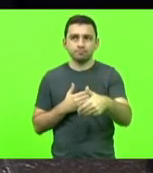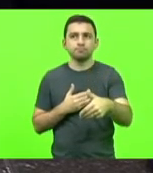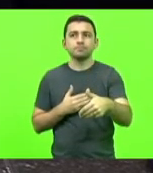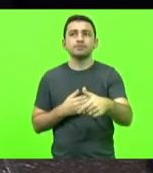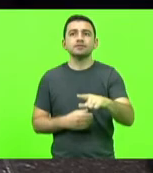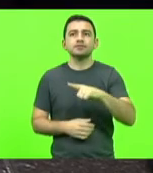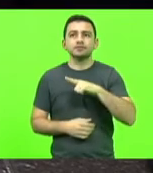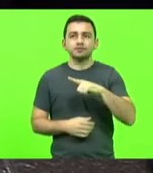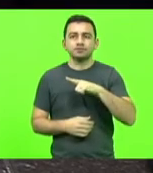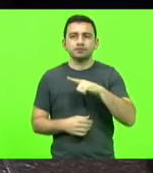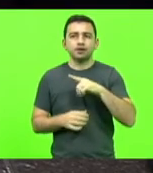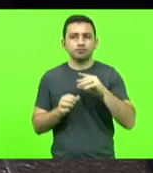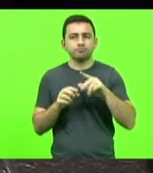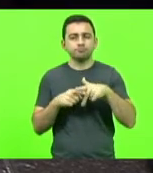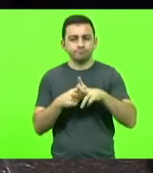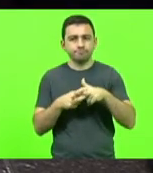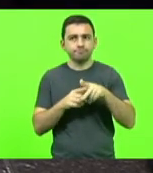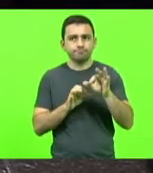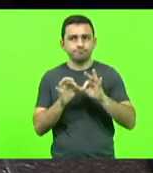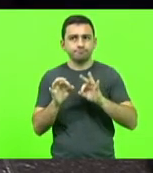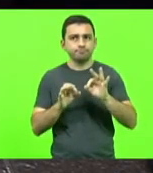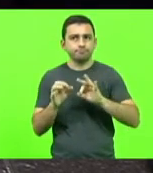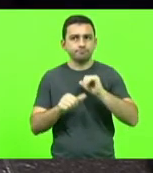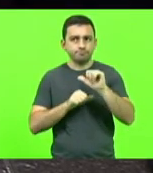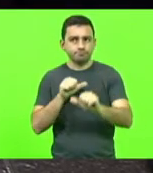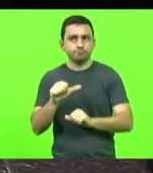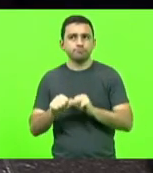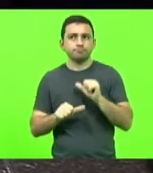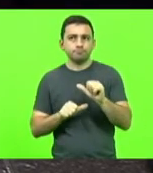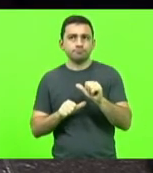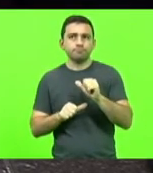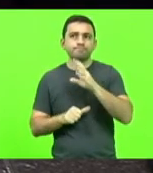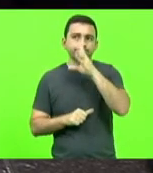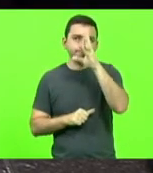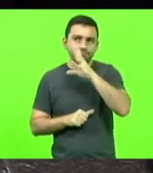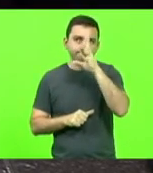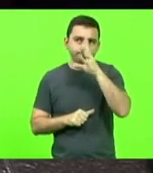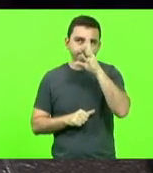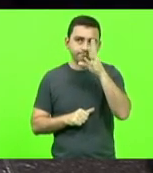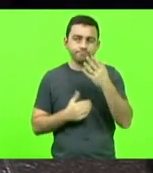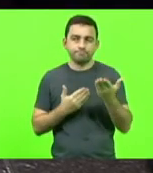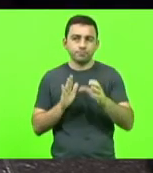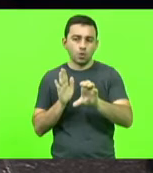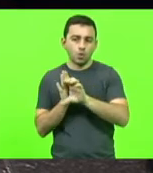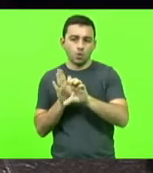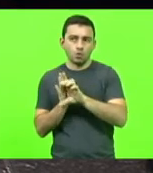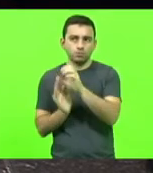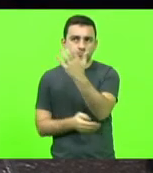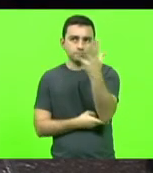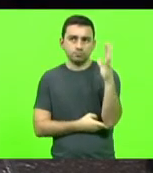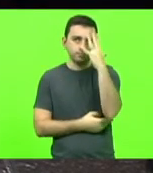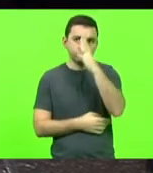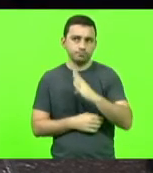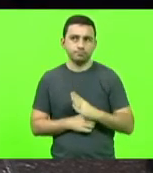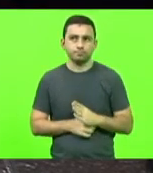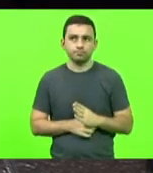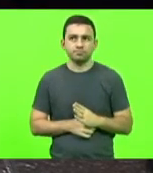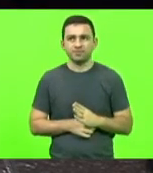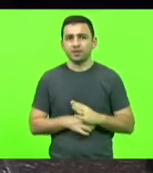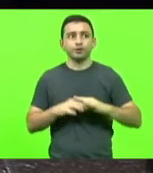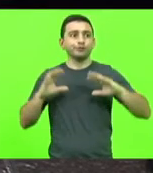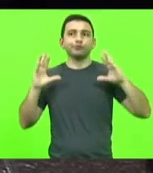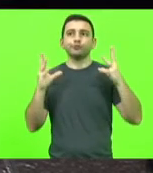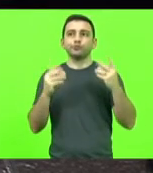uma correção de um equívoco do código florestal brasileiro que coloca todo mundo